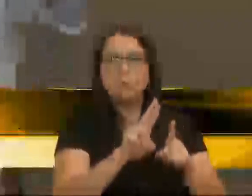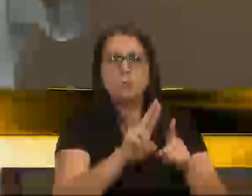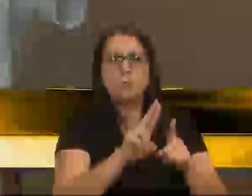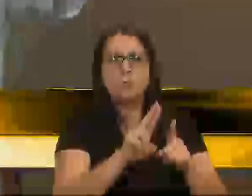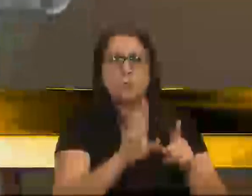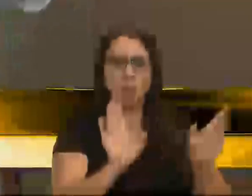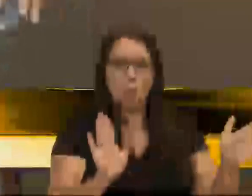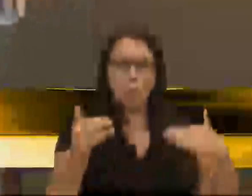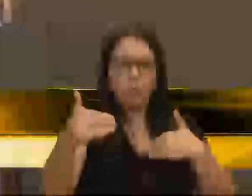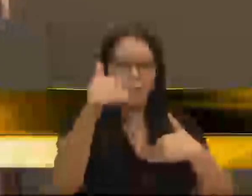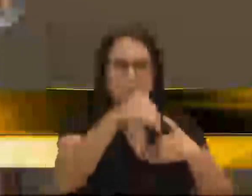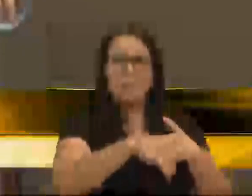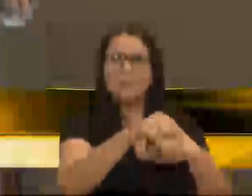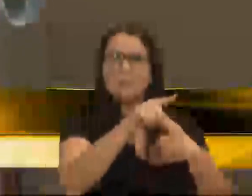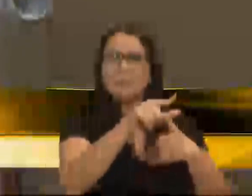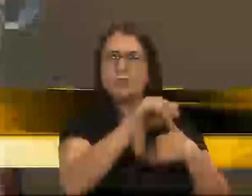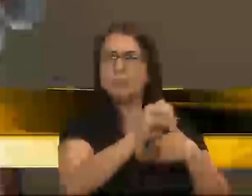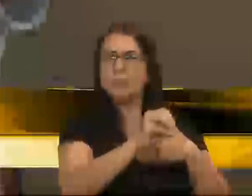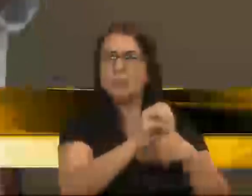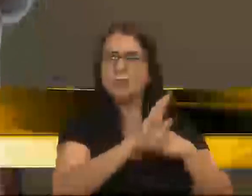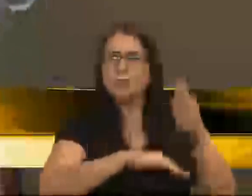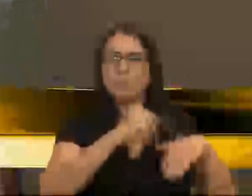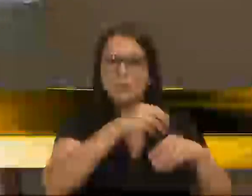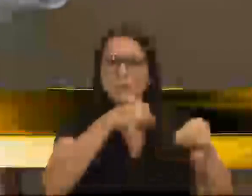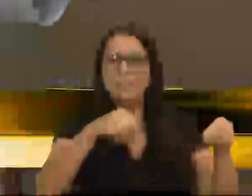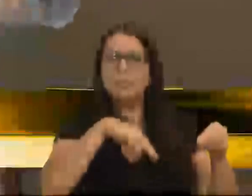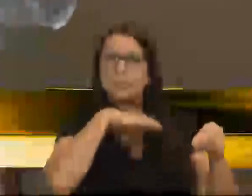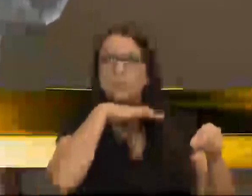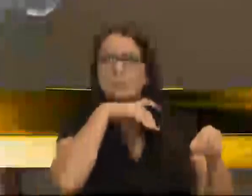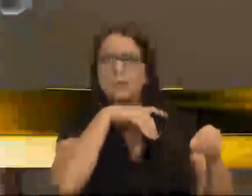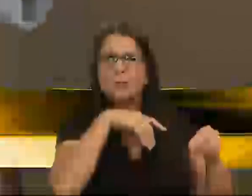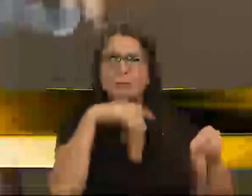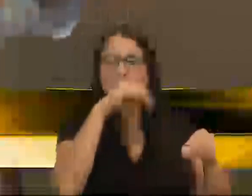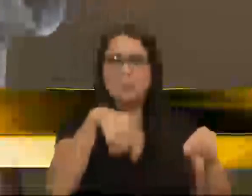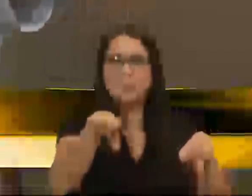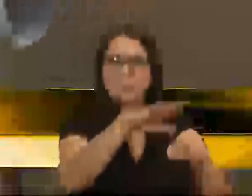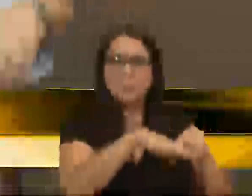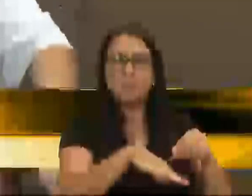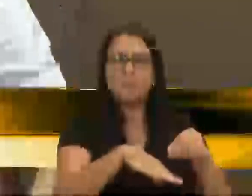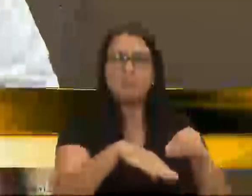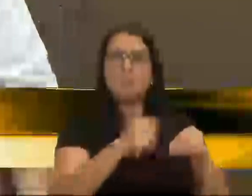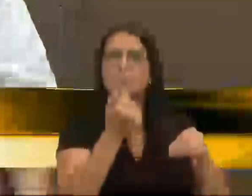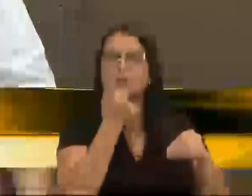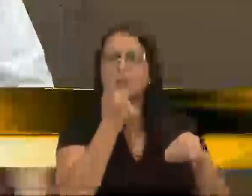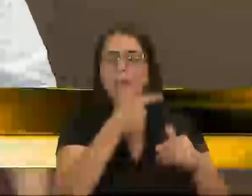container, container que tu coloca dentro do terreno para colocar os operários ali, o cimento.